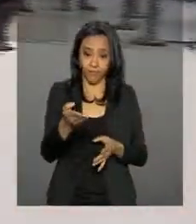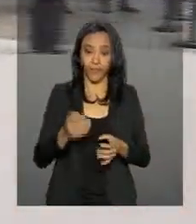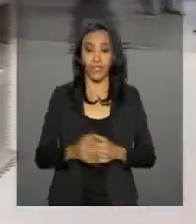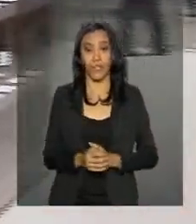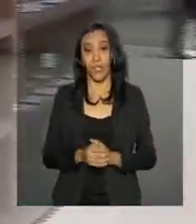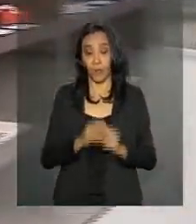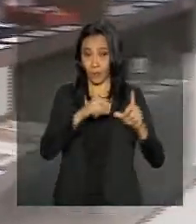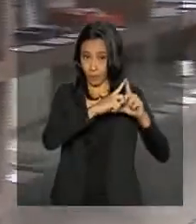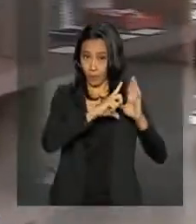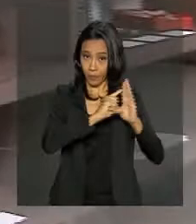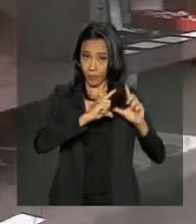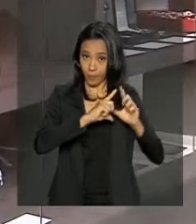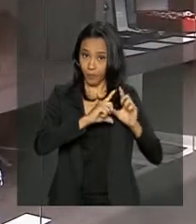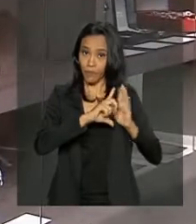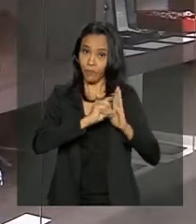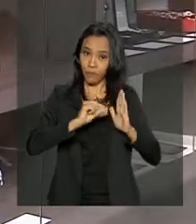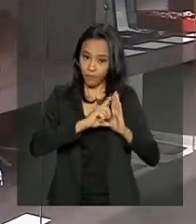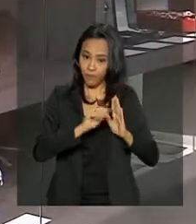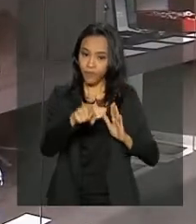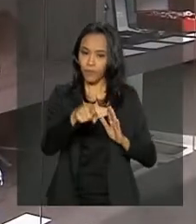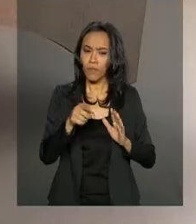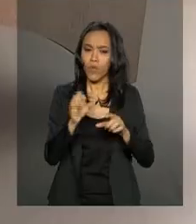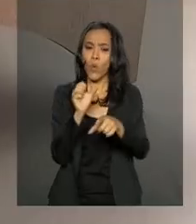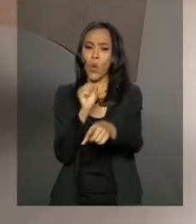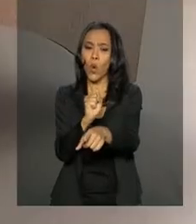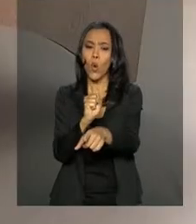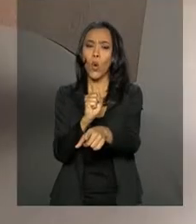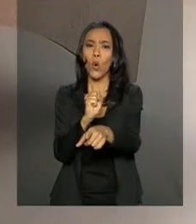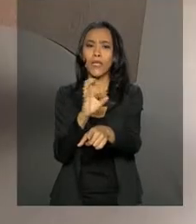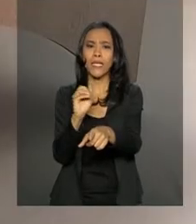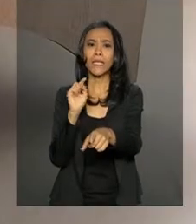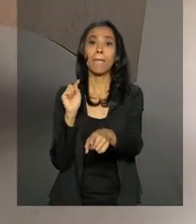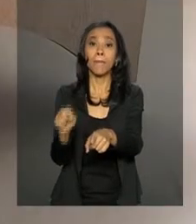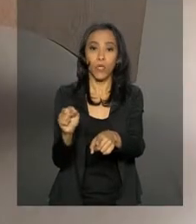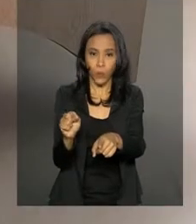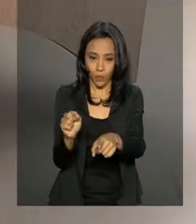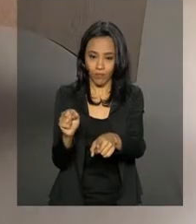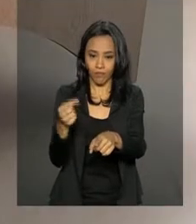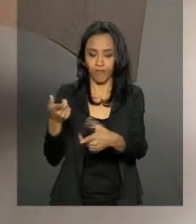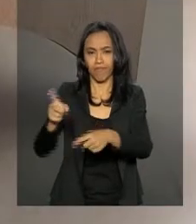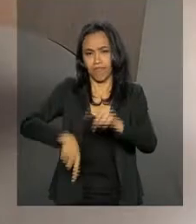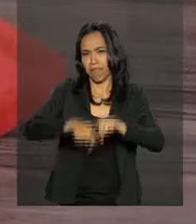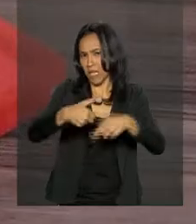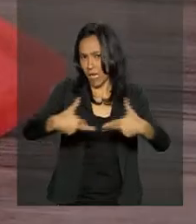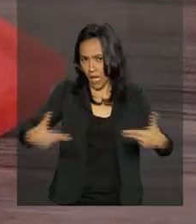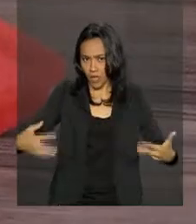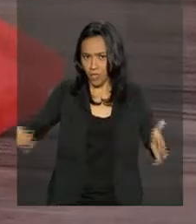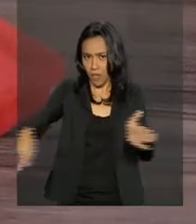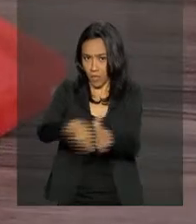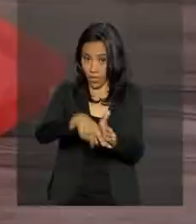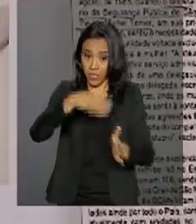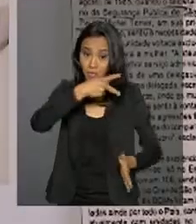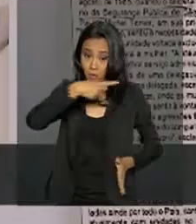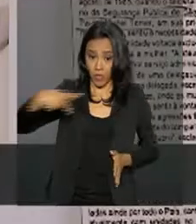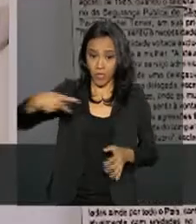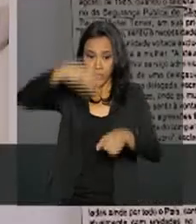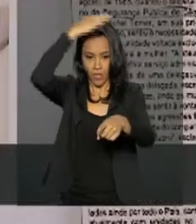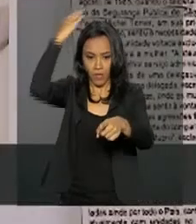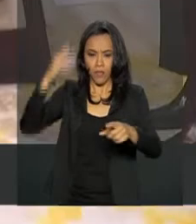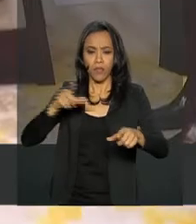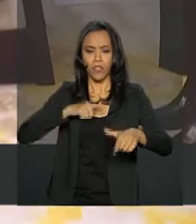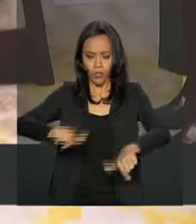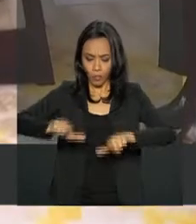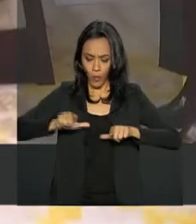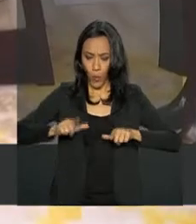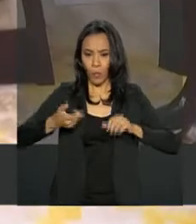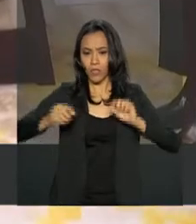80 mil peças à disposição do público. O memorial do presidente Michel Temer reúne medalhas, diplomas,